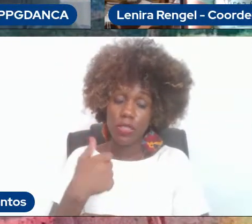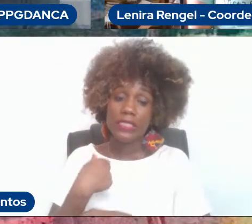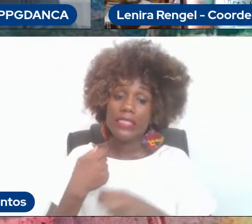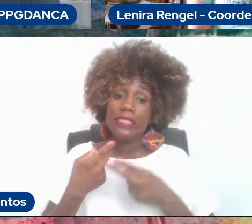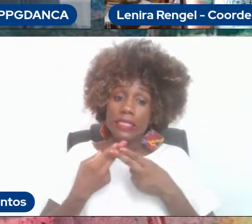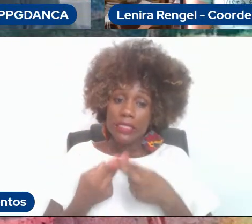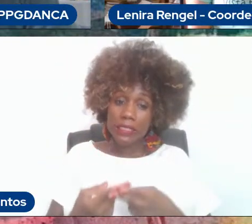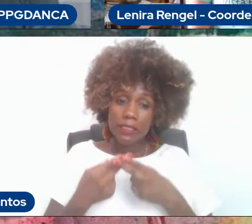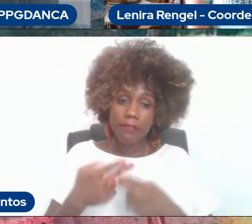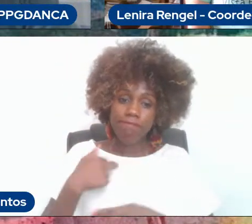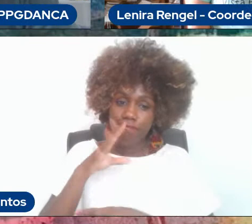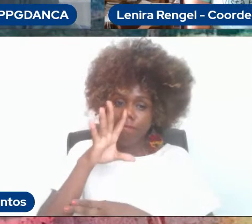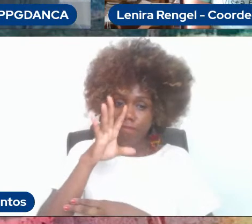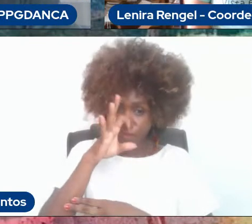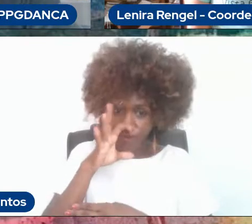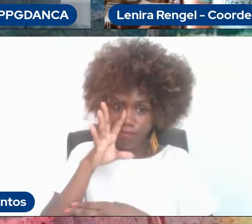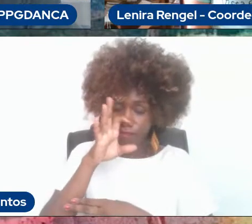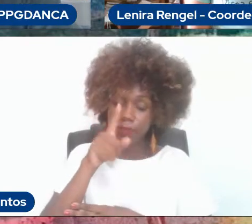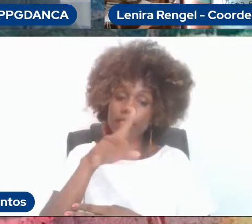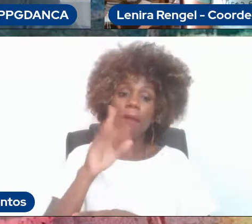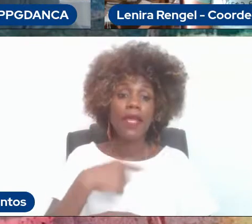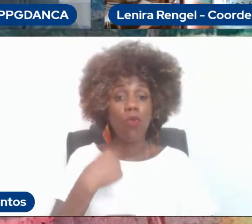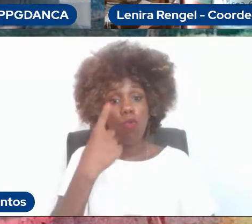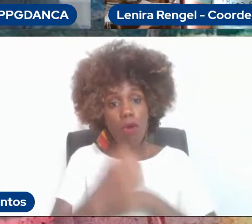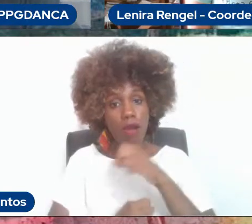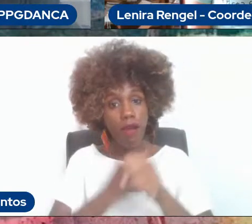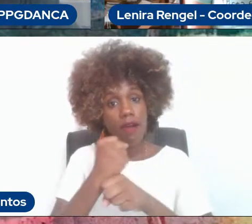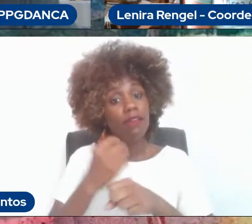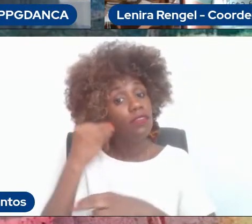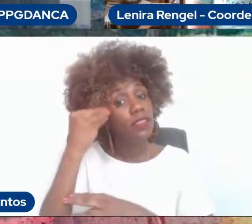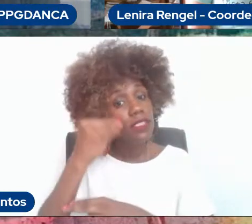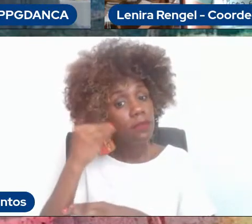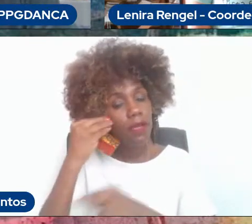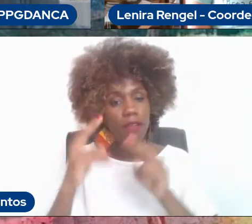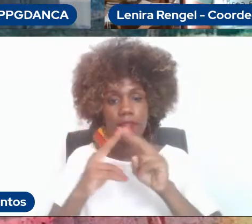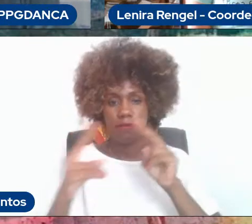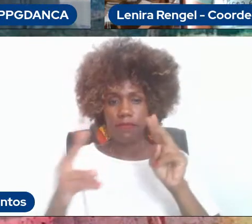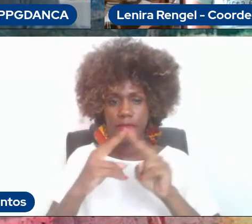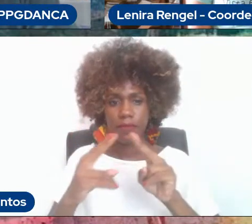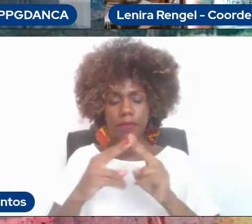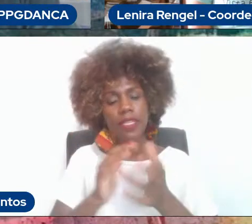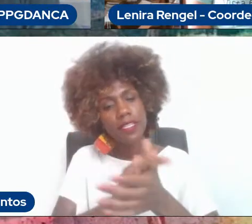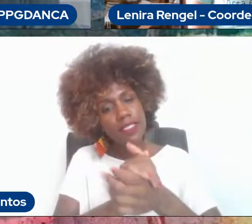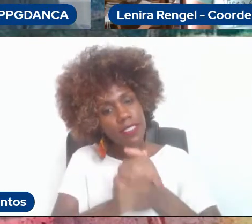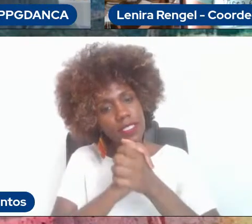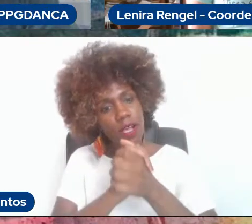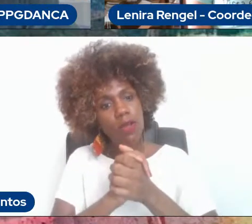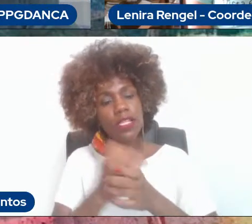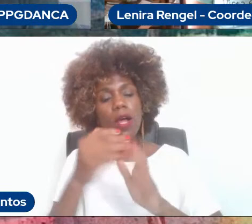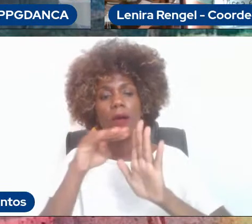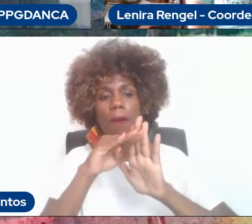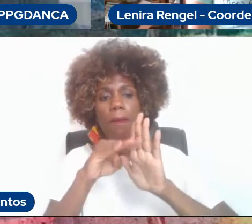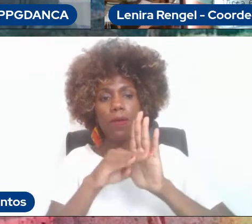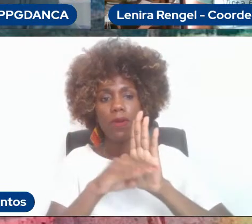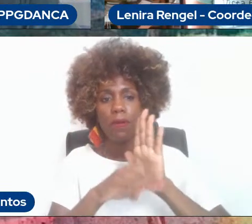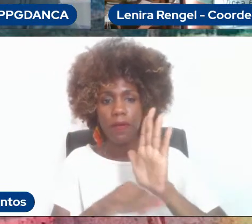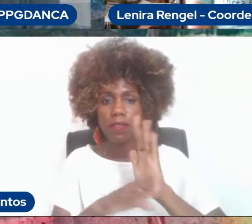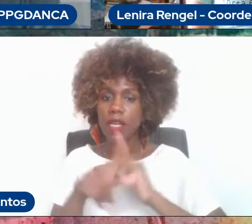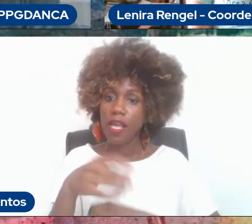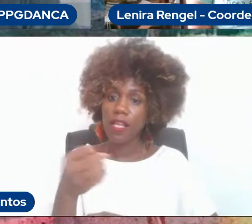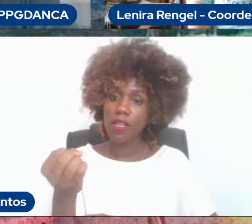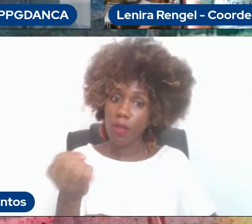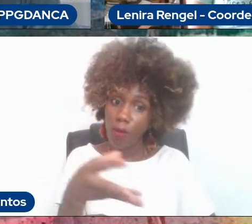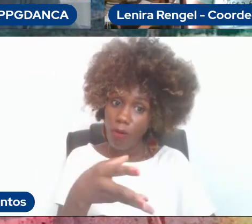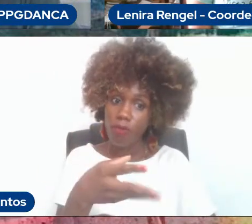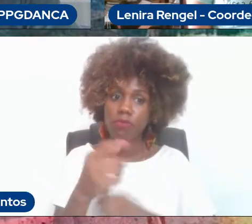ano de experiência remota, saudar os esforços aí desse programa que se renova, né,